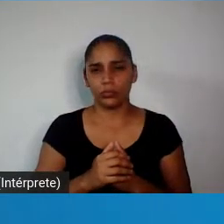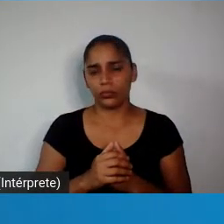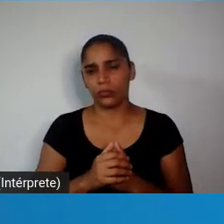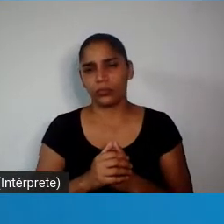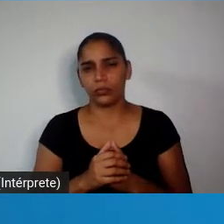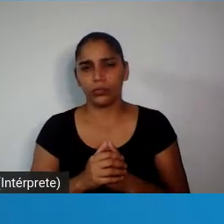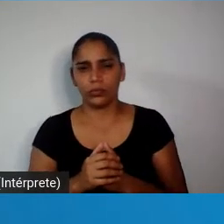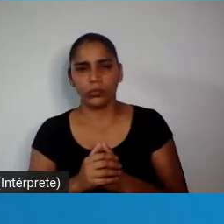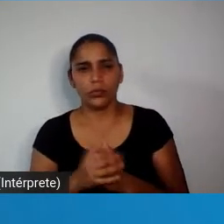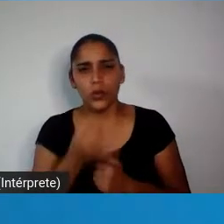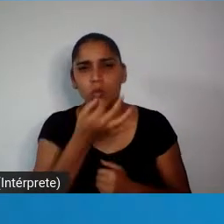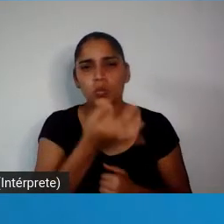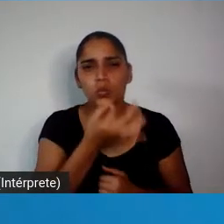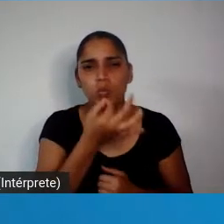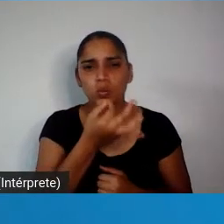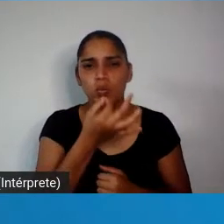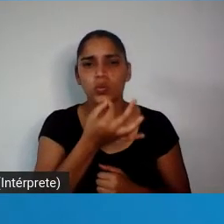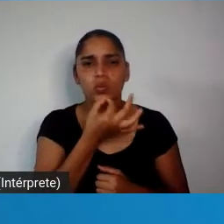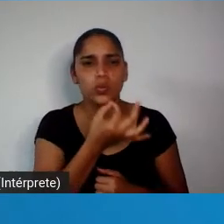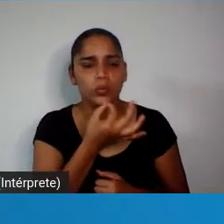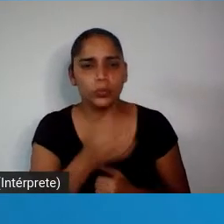Você está sem som, Carlos Gadeira?